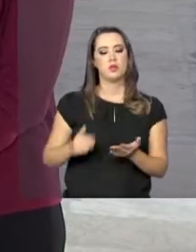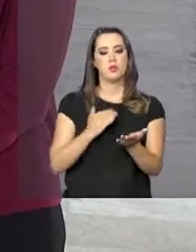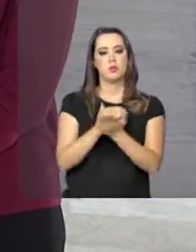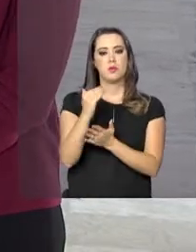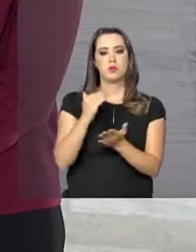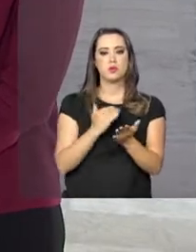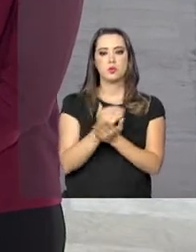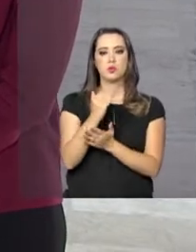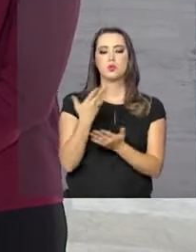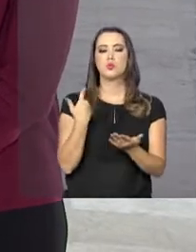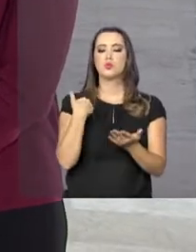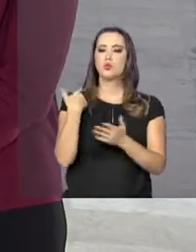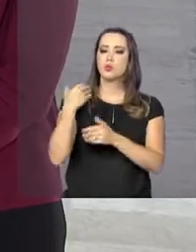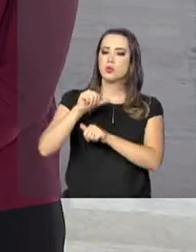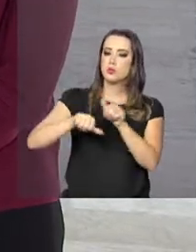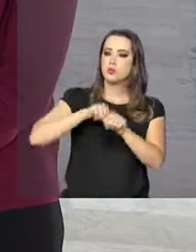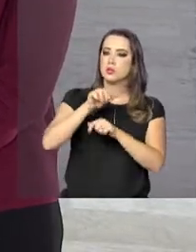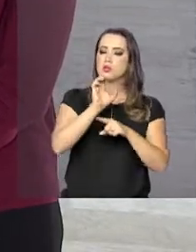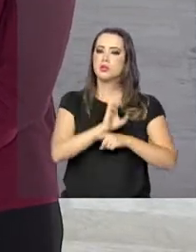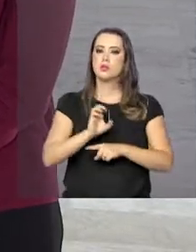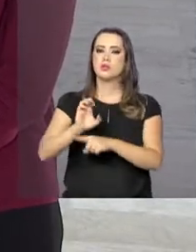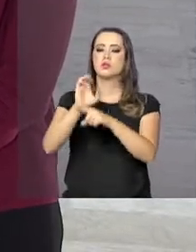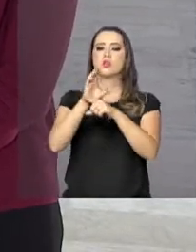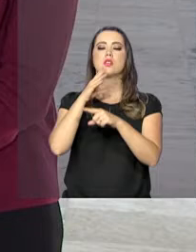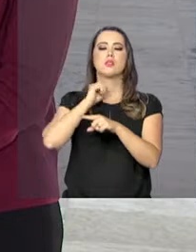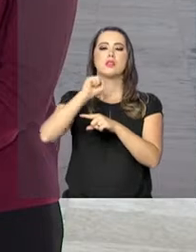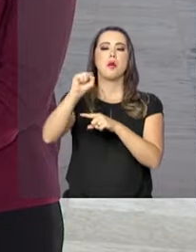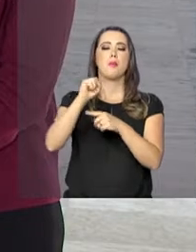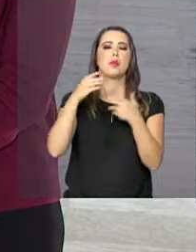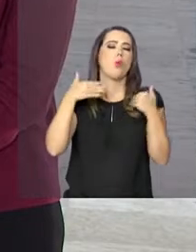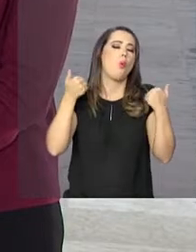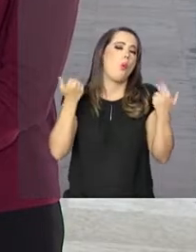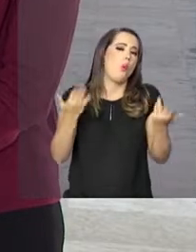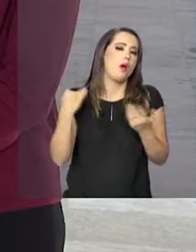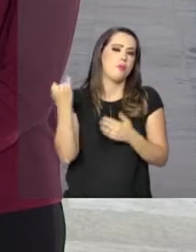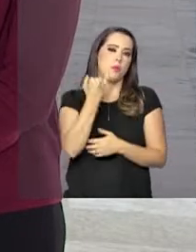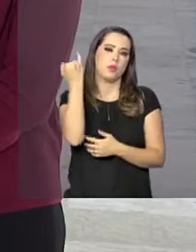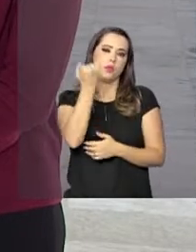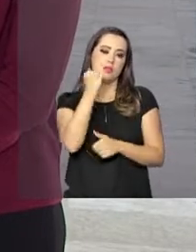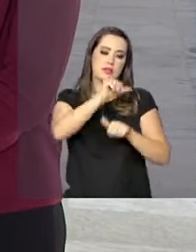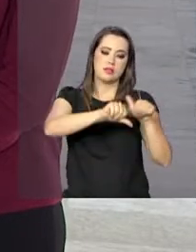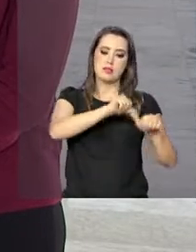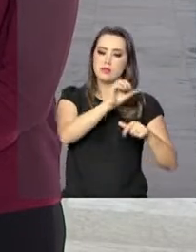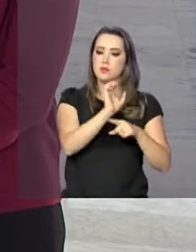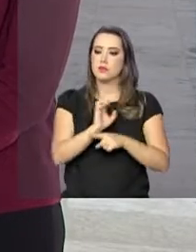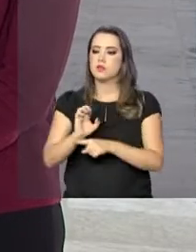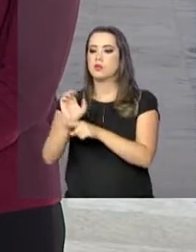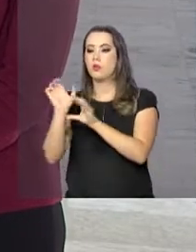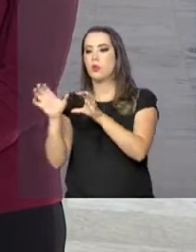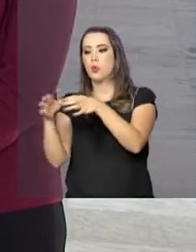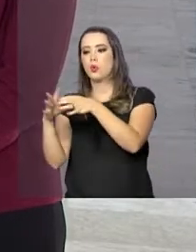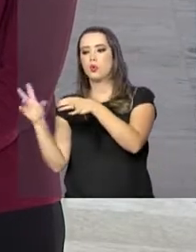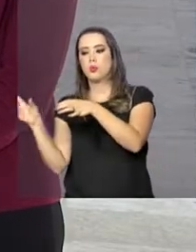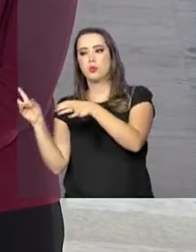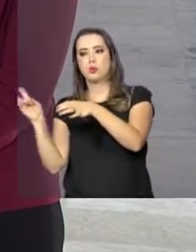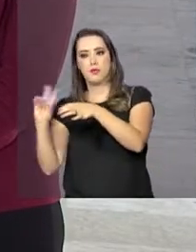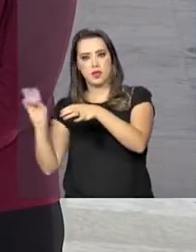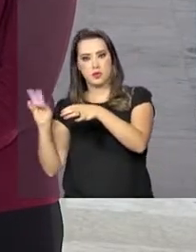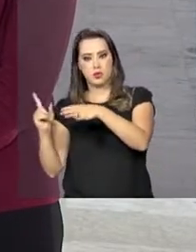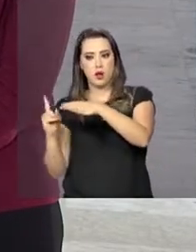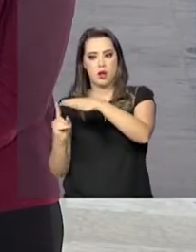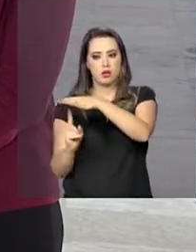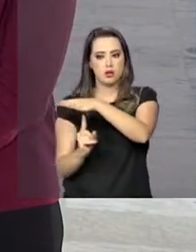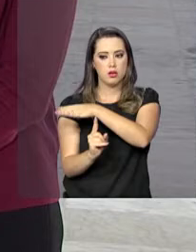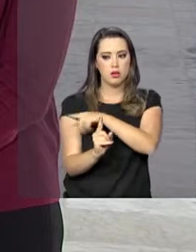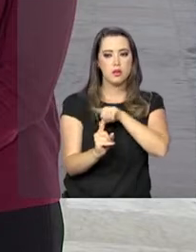de interiorização em abril, então eu gostaria que você falasse para a gente qual a importância da interiorização, tanto para os venezuelanos como para os